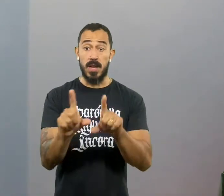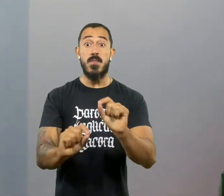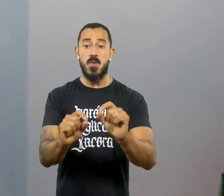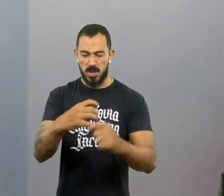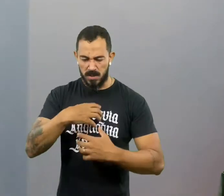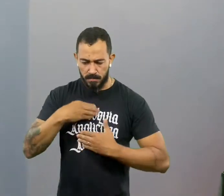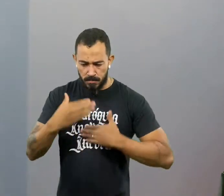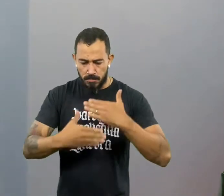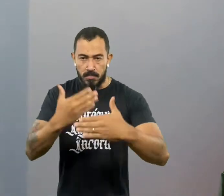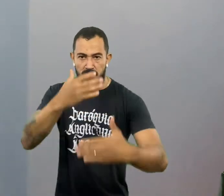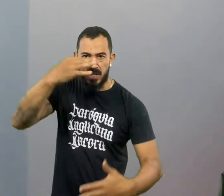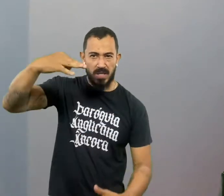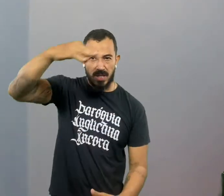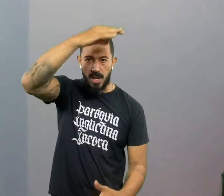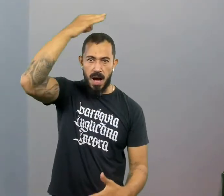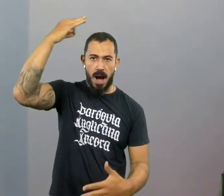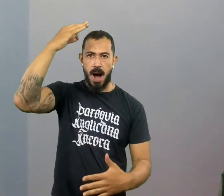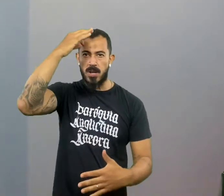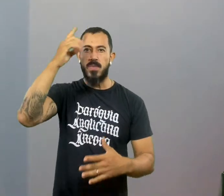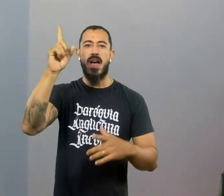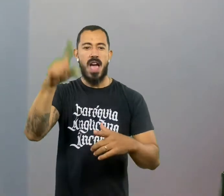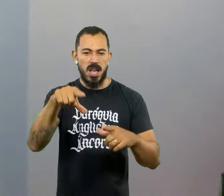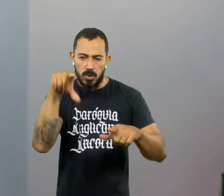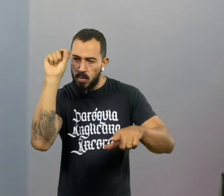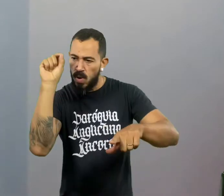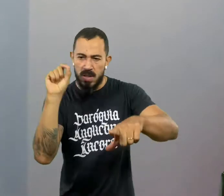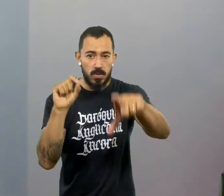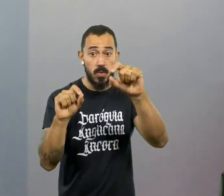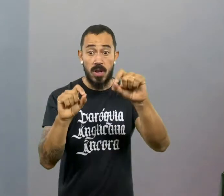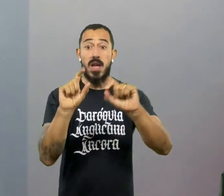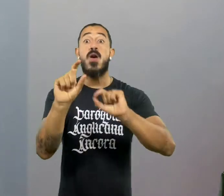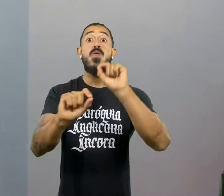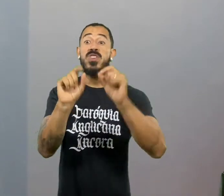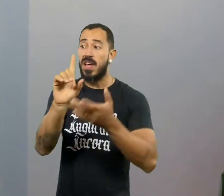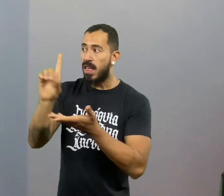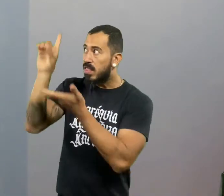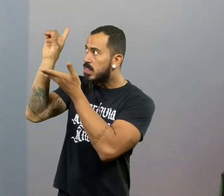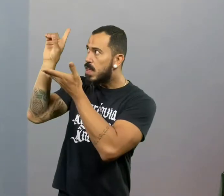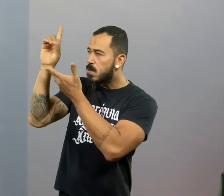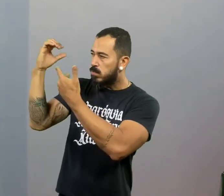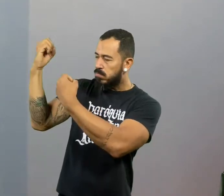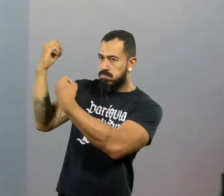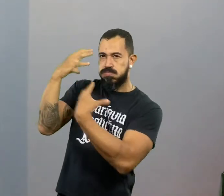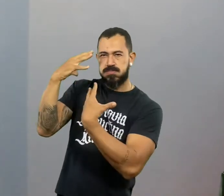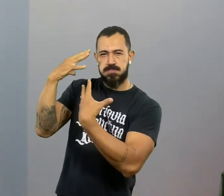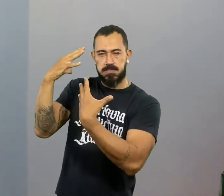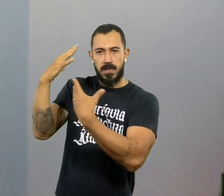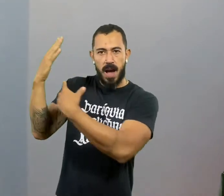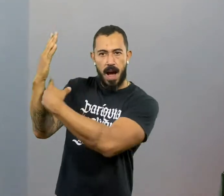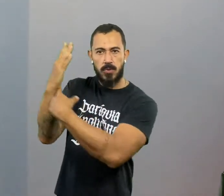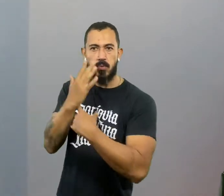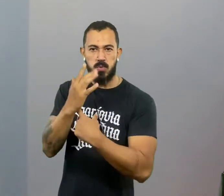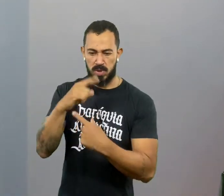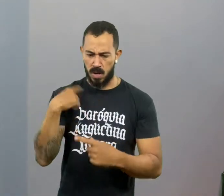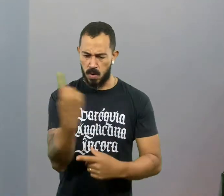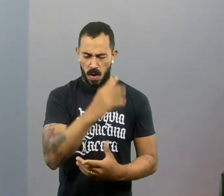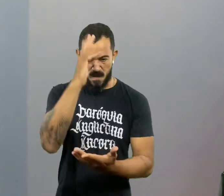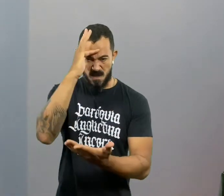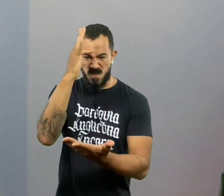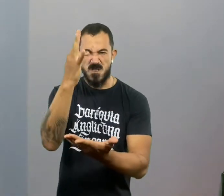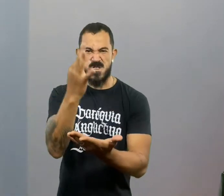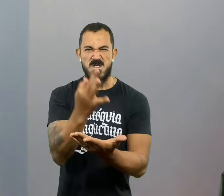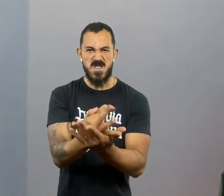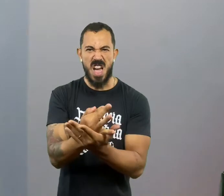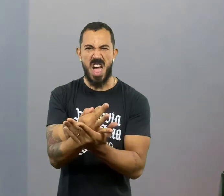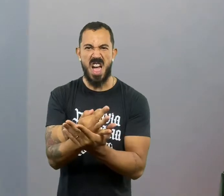santificação é isso, tomar sábias decisões em Deus, iluminados por Deus, para que a tenha fé